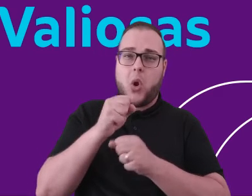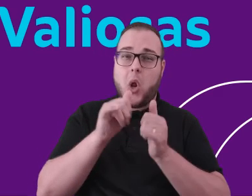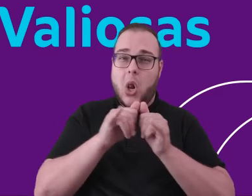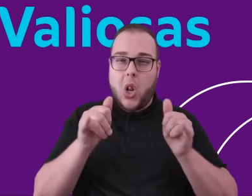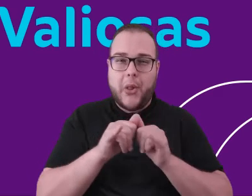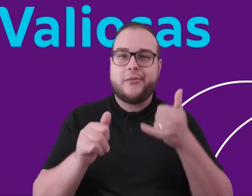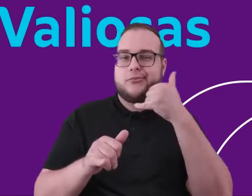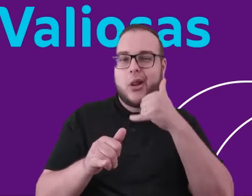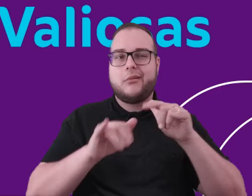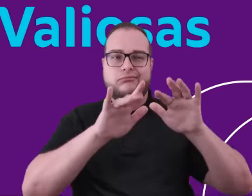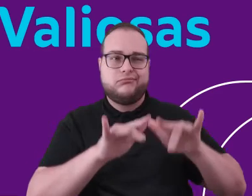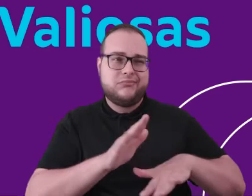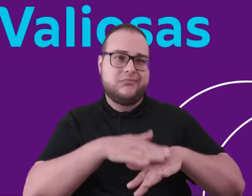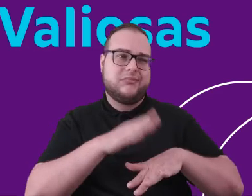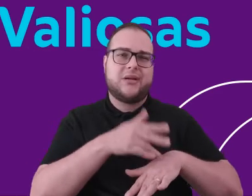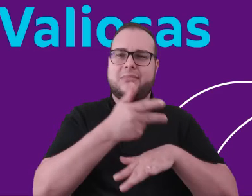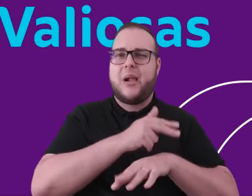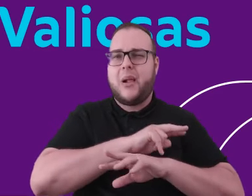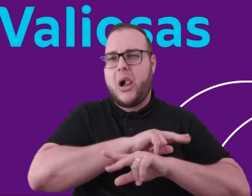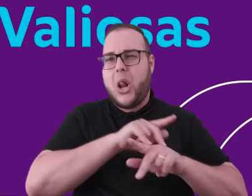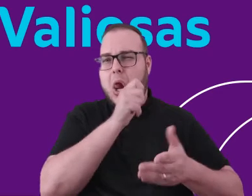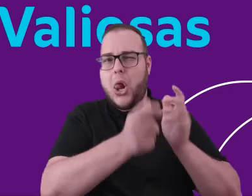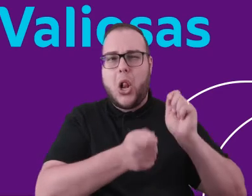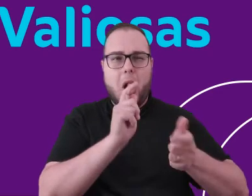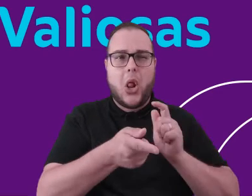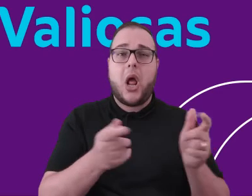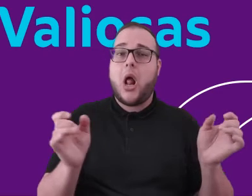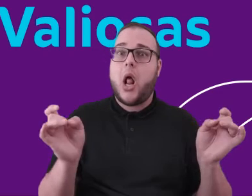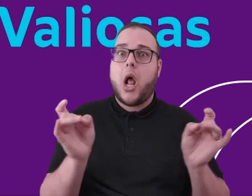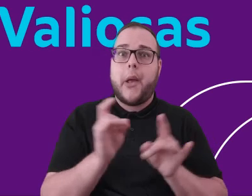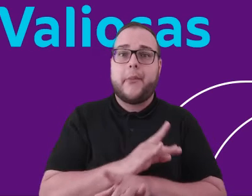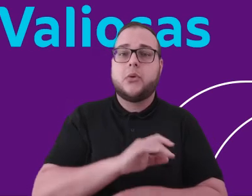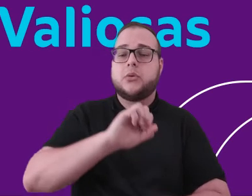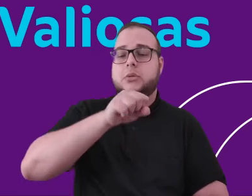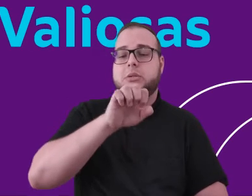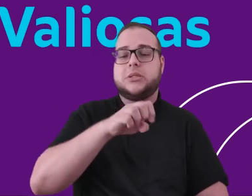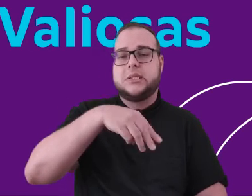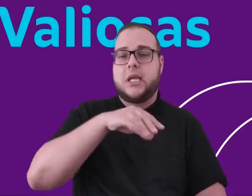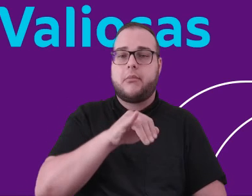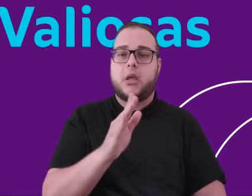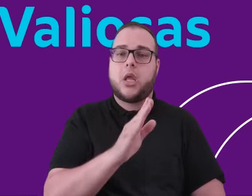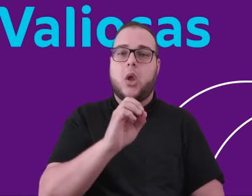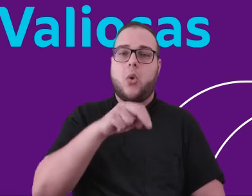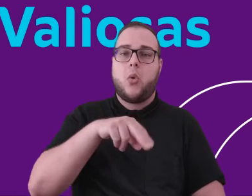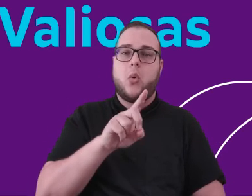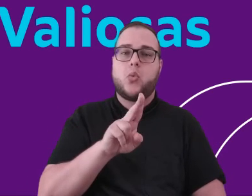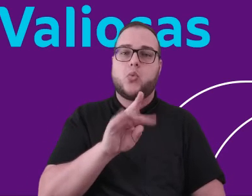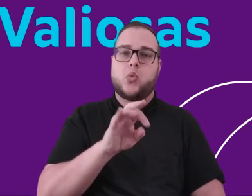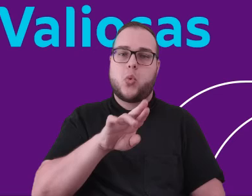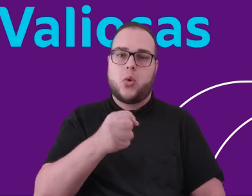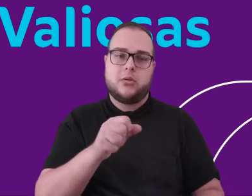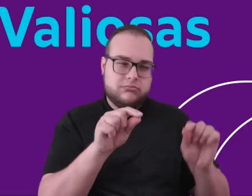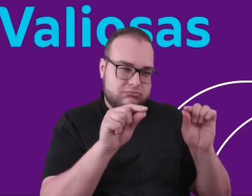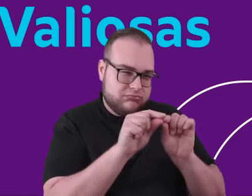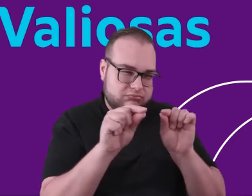de eletrônicos em particular, que isso acabou ocasionando uma crise de abastecimento de semicondutores, que, por sua vez, afetou o